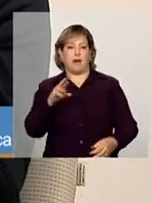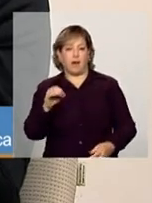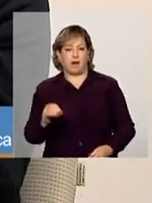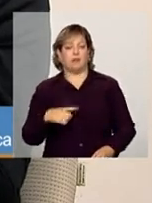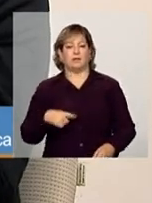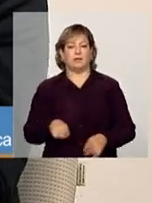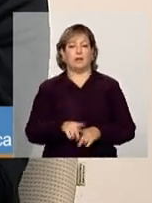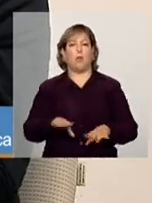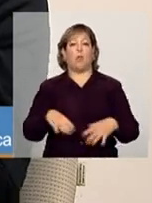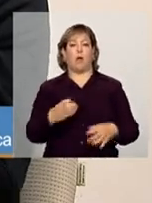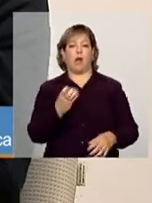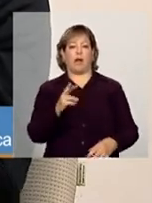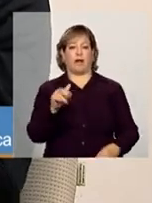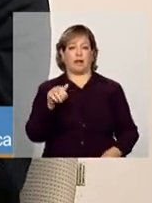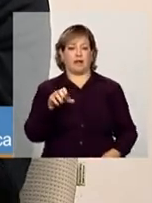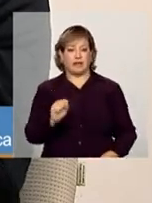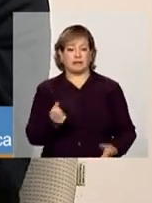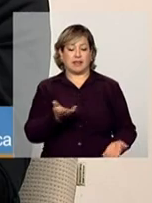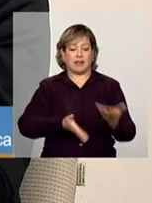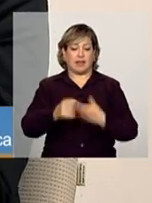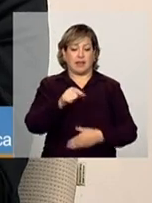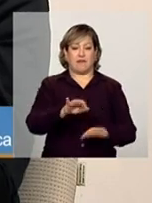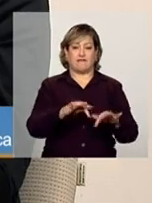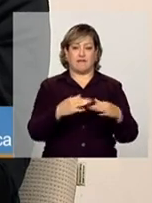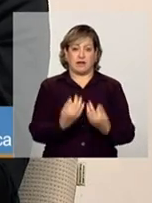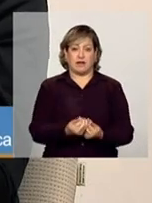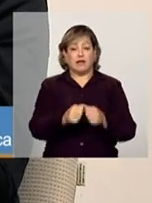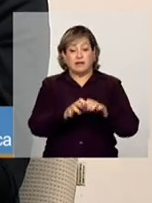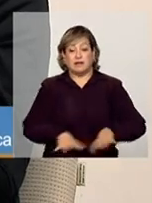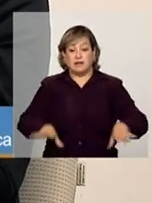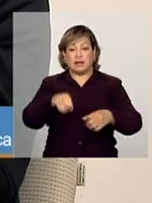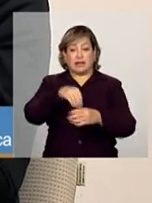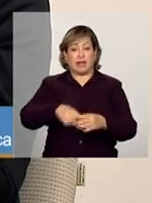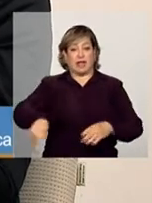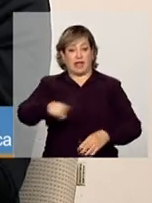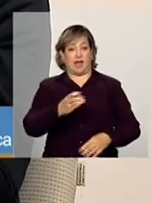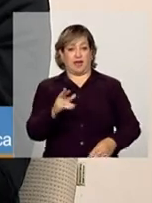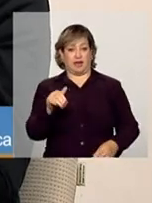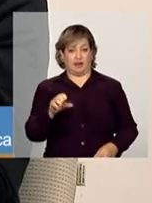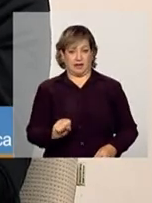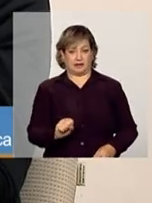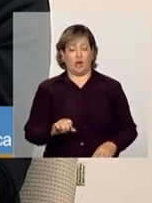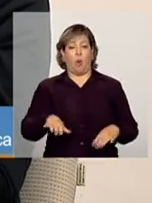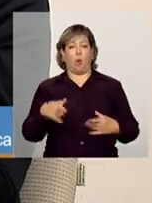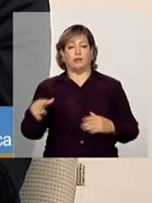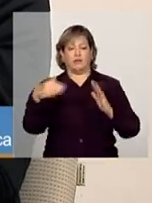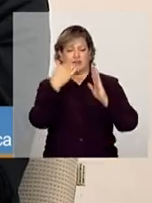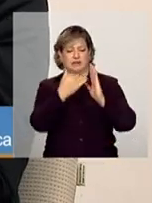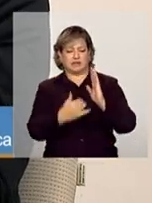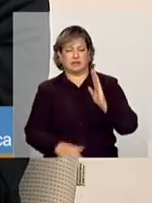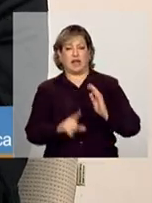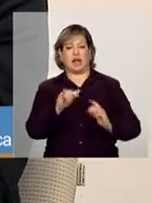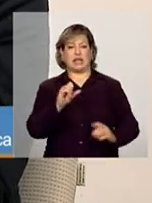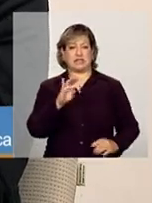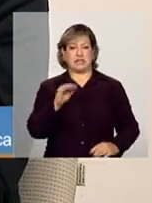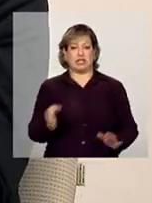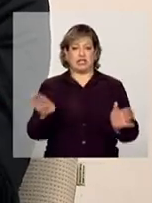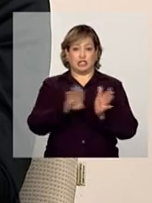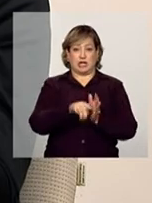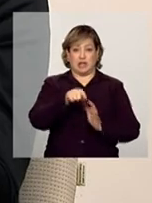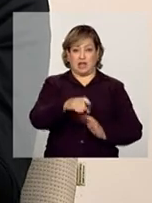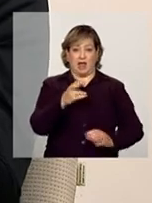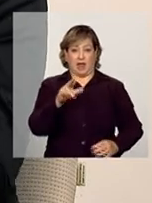essas famílias e distribuir nesses CRAS. Então, à medida que essas listas chegam aos CRAS, os técnicos,